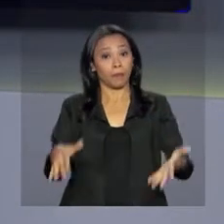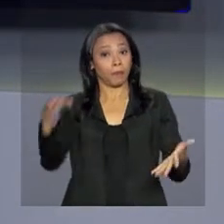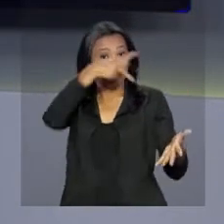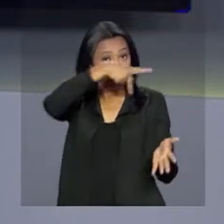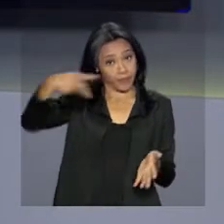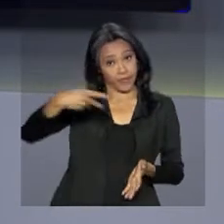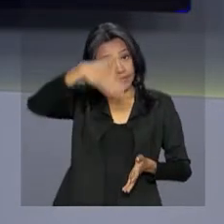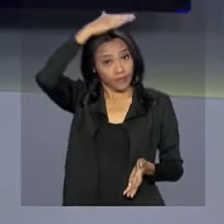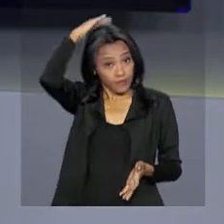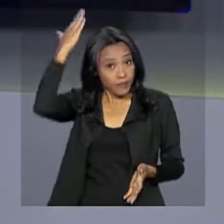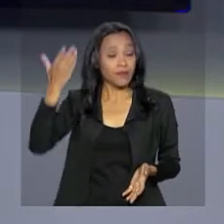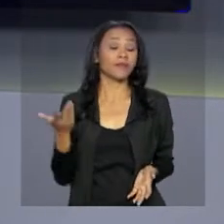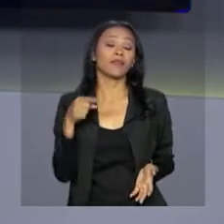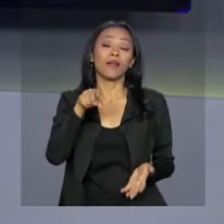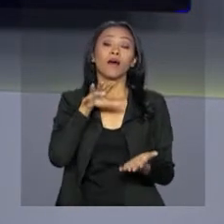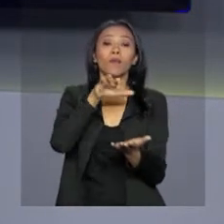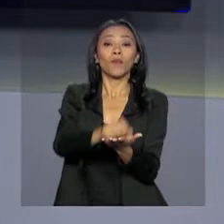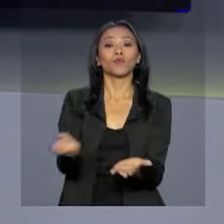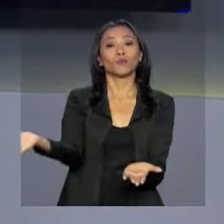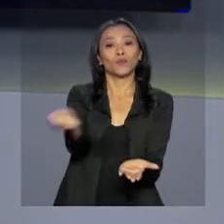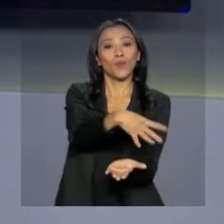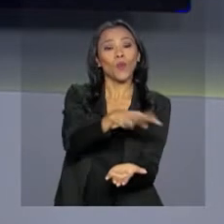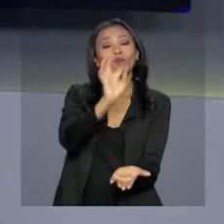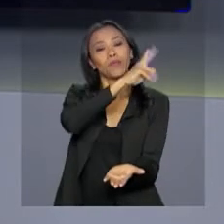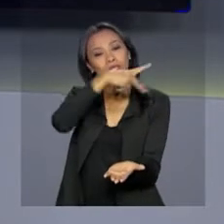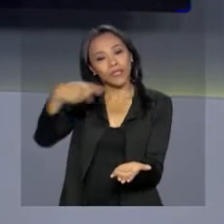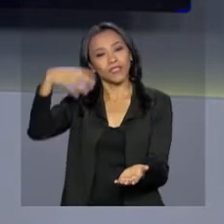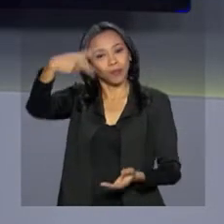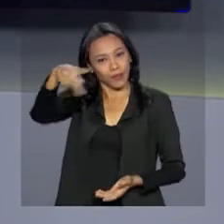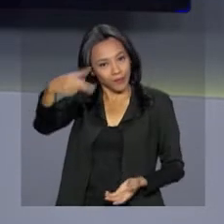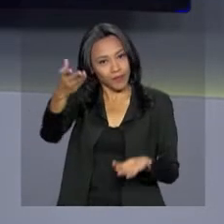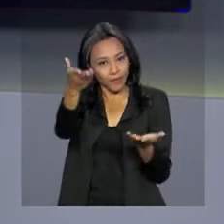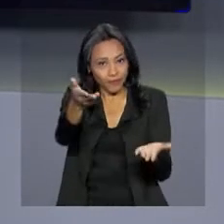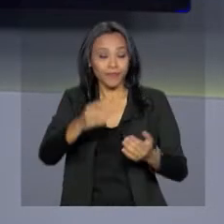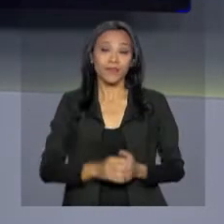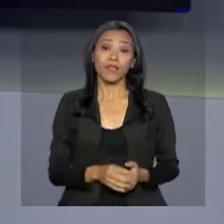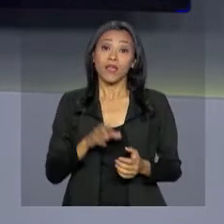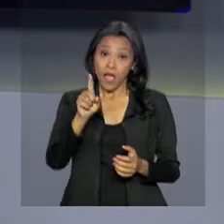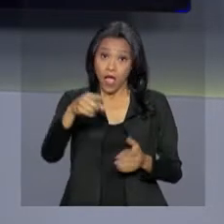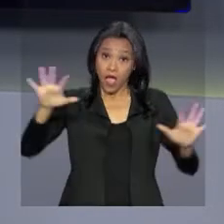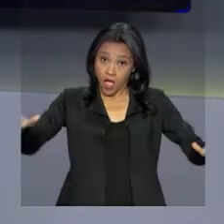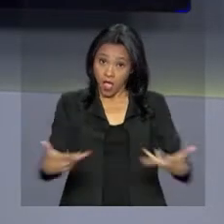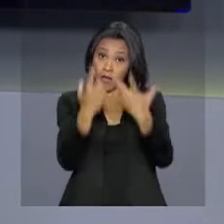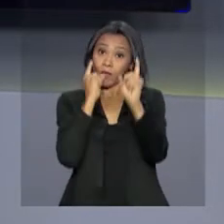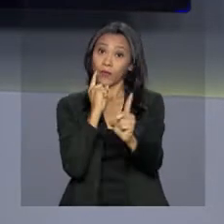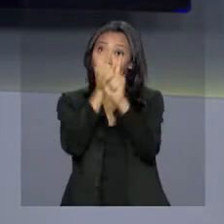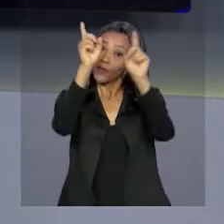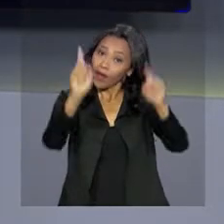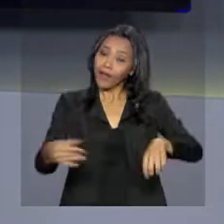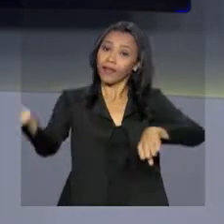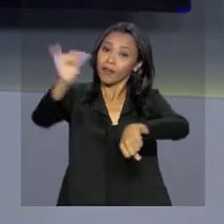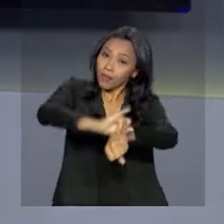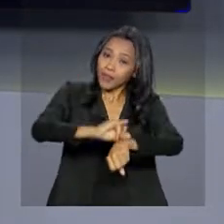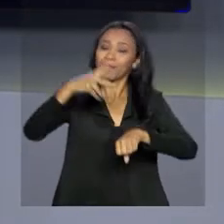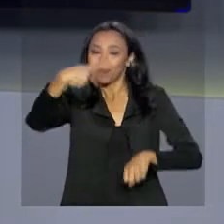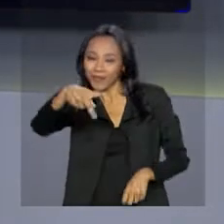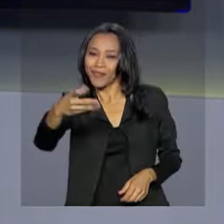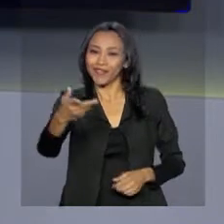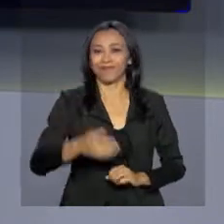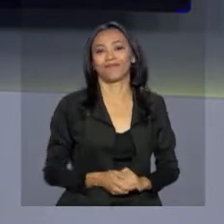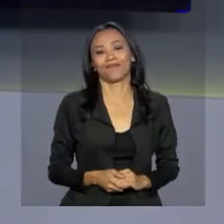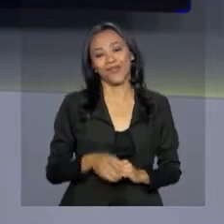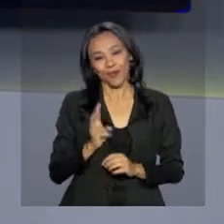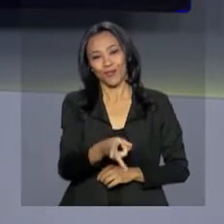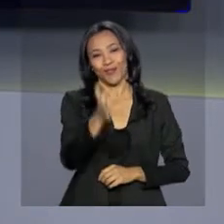presidente Michel Temer na posse do novo presidente do Paraguai, Mário Benítez. A cerimônia acontece na cidade de Assunção, capital paraguaia.